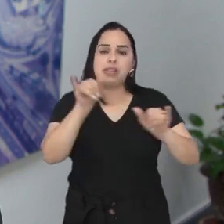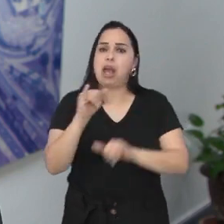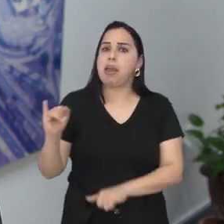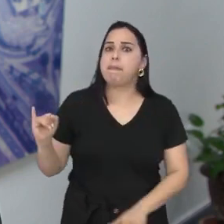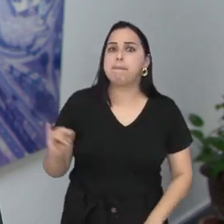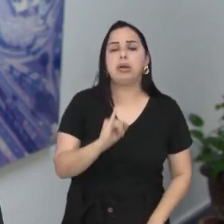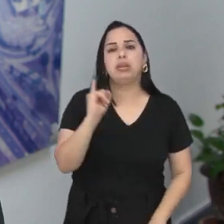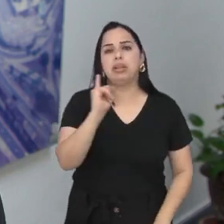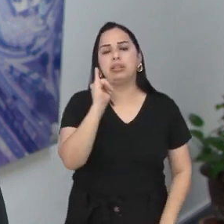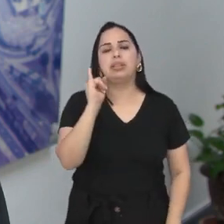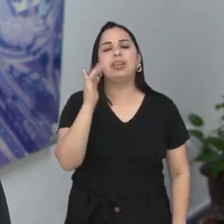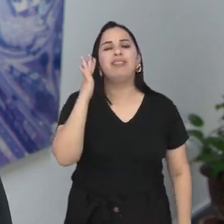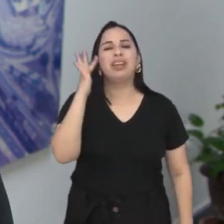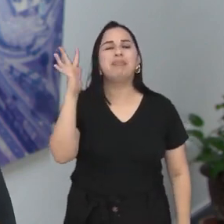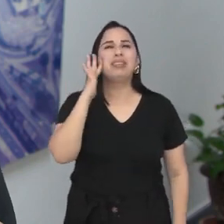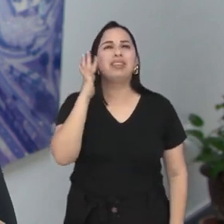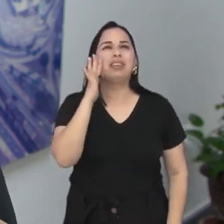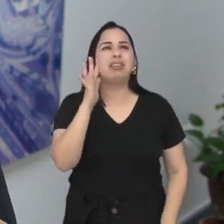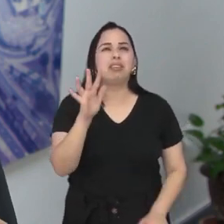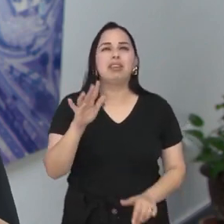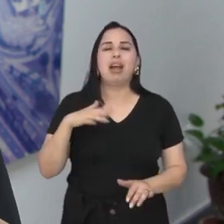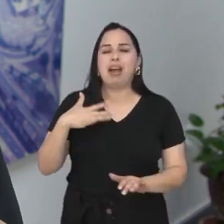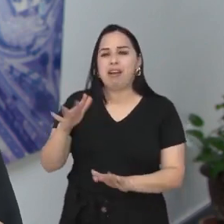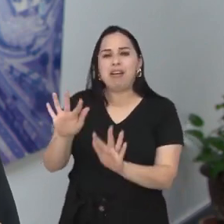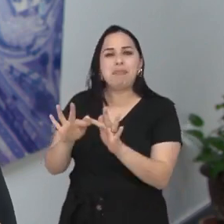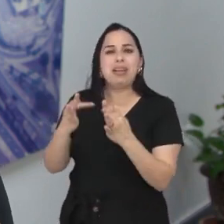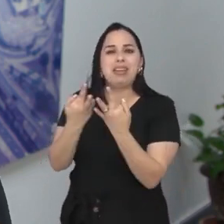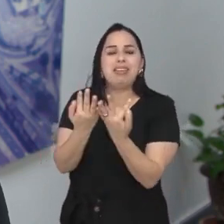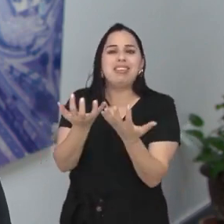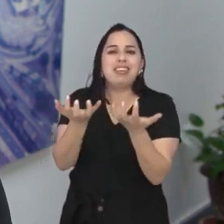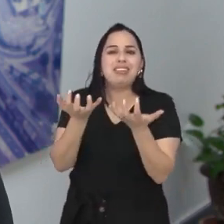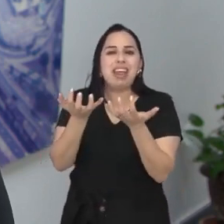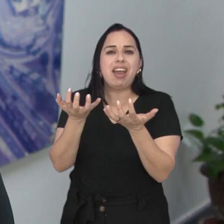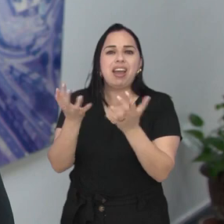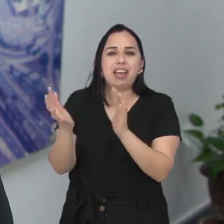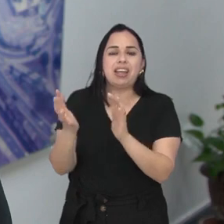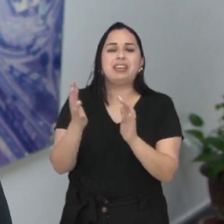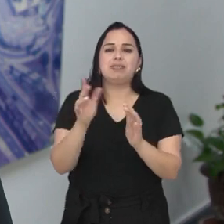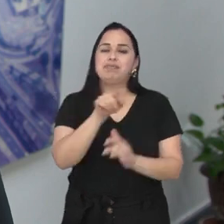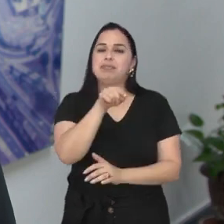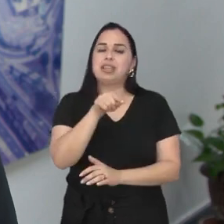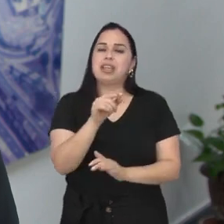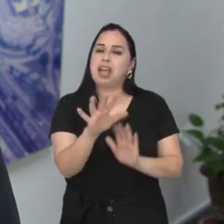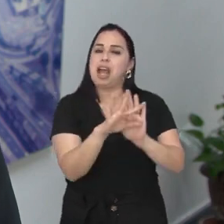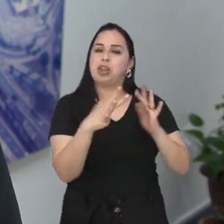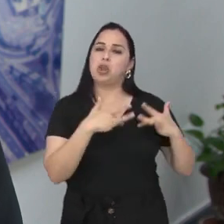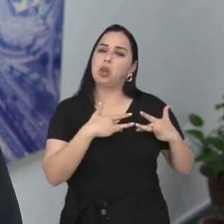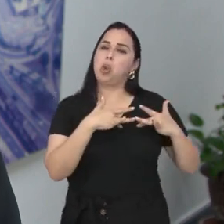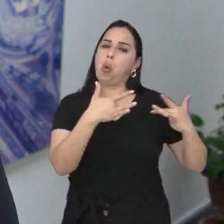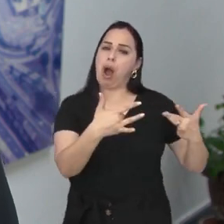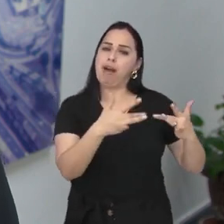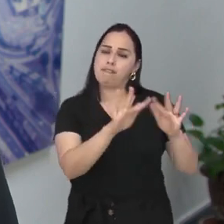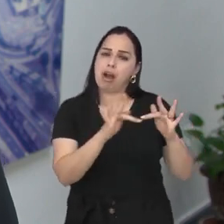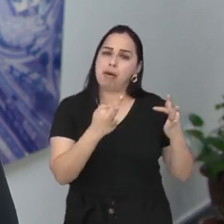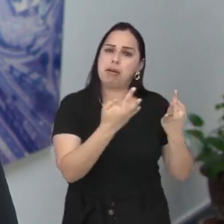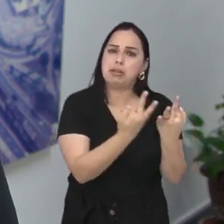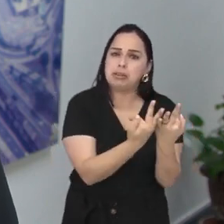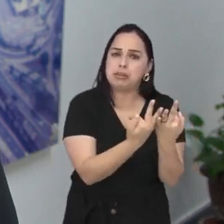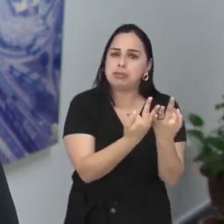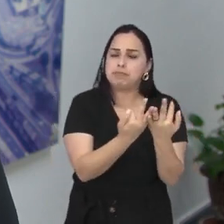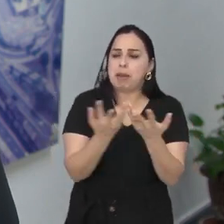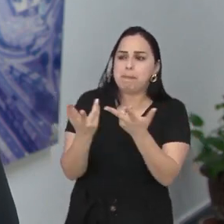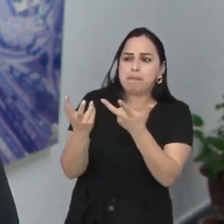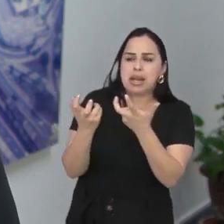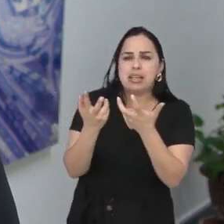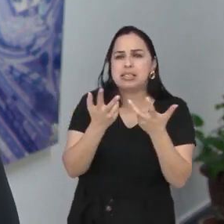a Secretaria de Saúde, porque é muito importante. Eu fico imaginando famílias que querem se cadastrar como doadores, por exemplo,